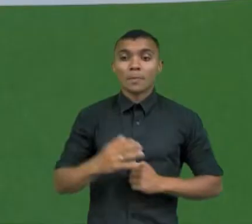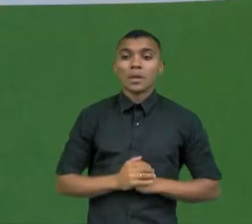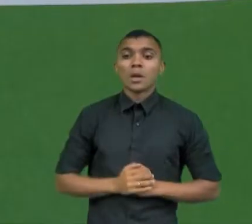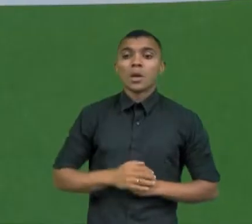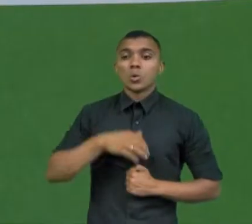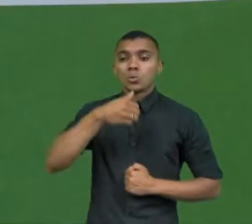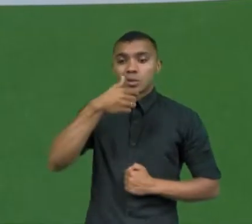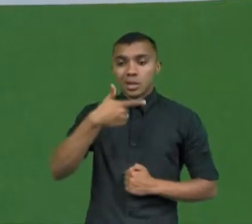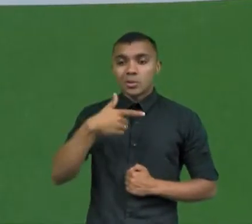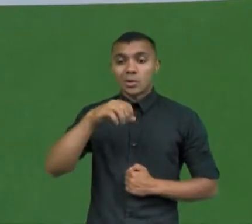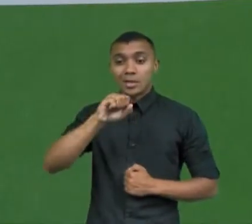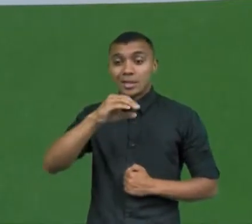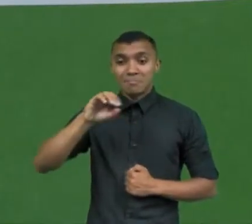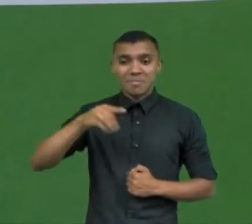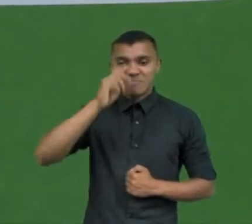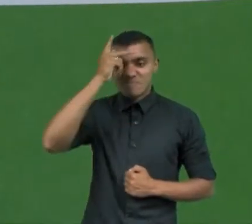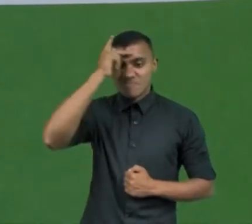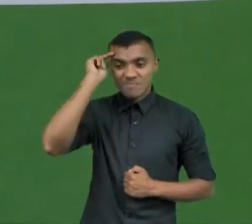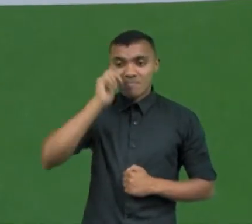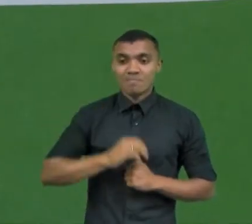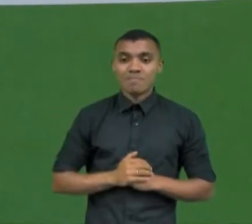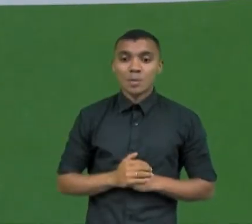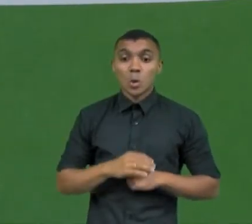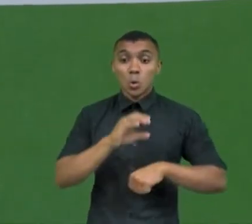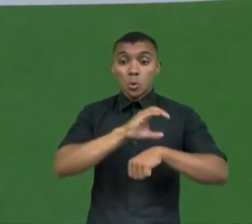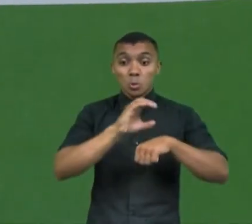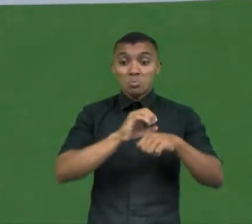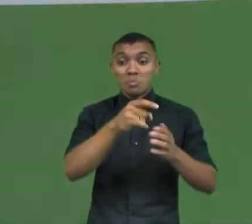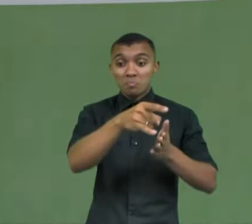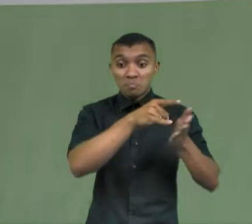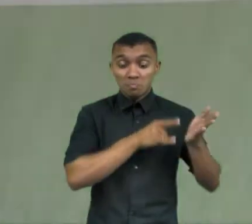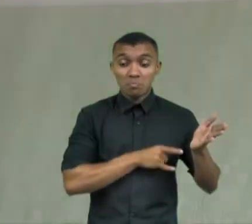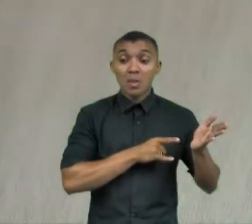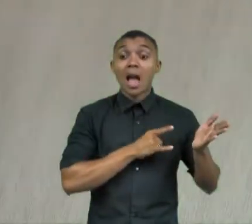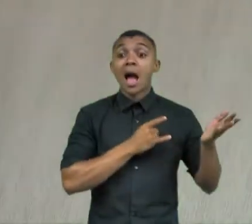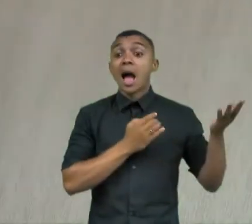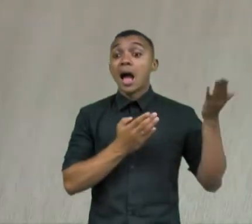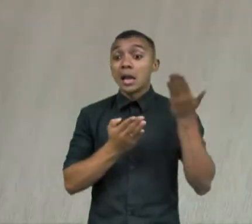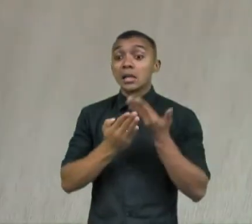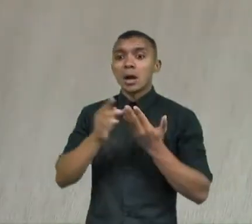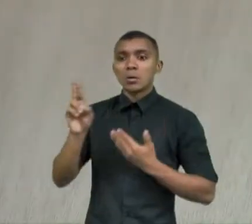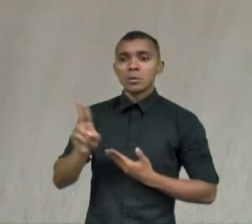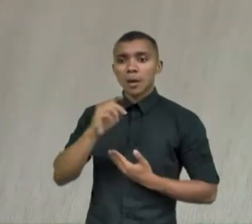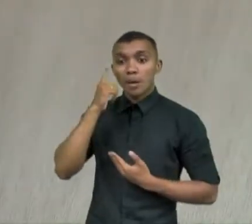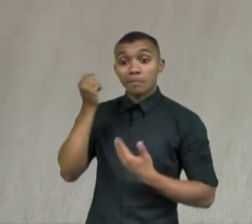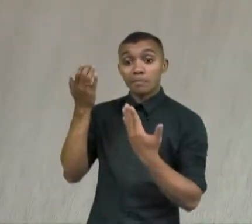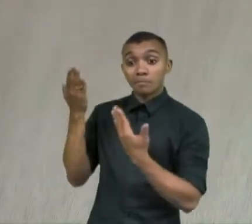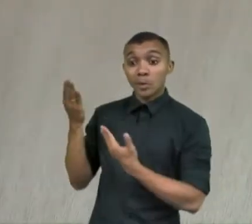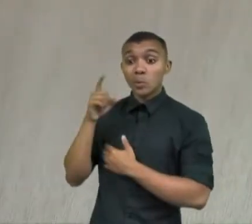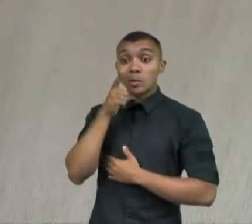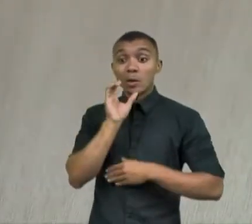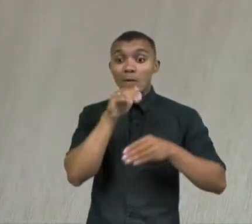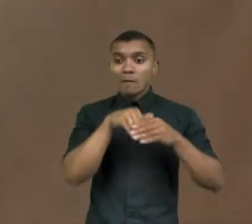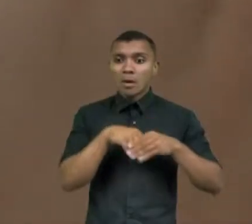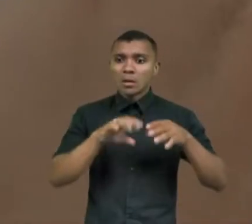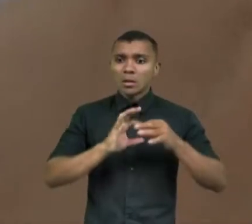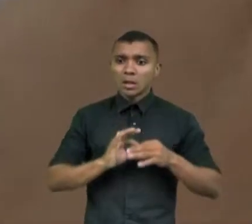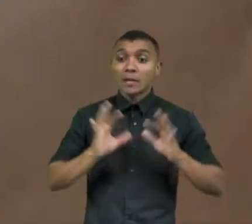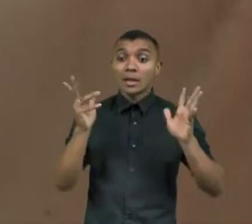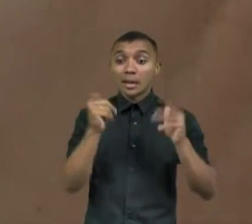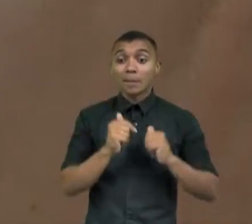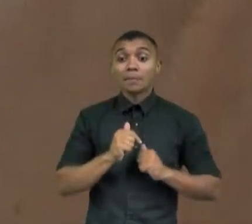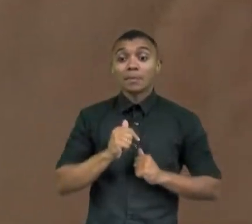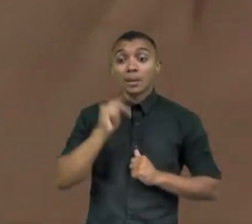A Constituição cidadã, em vigor até hoje, tornou o voto facultativo para jovens de